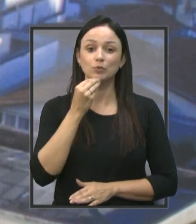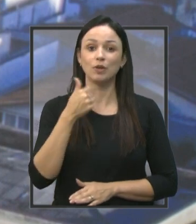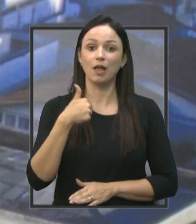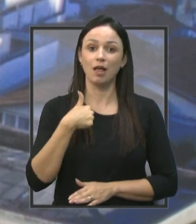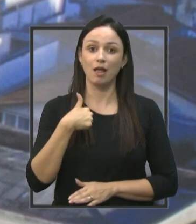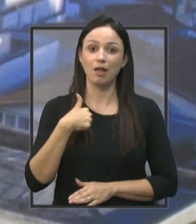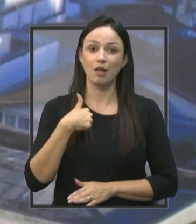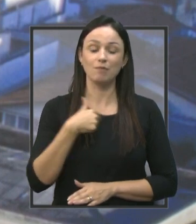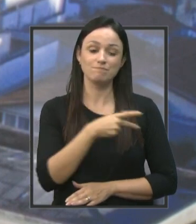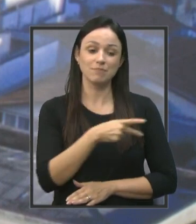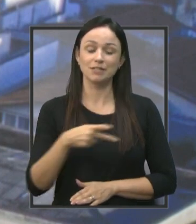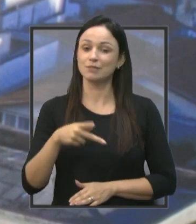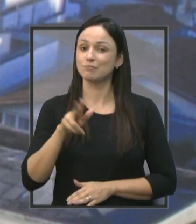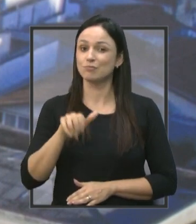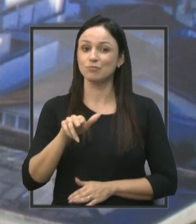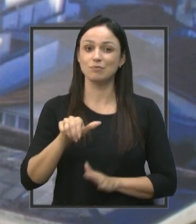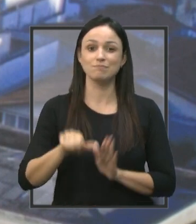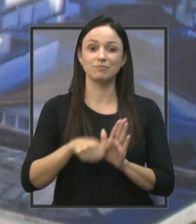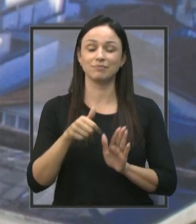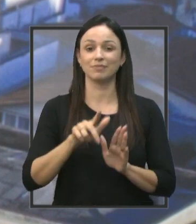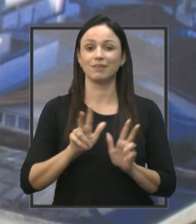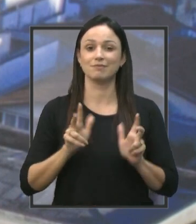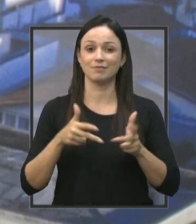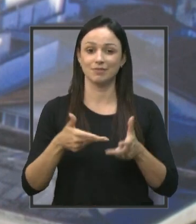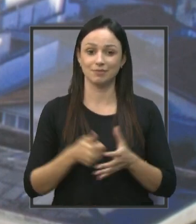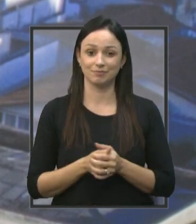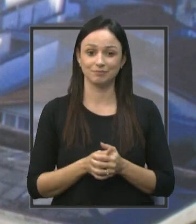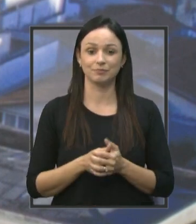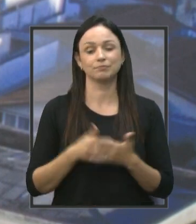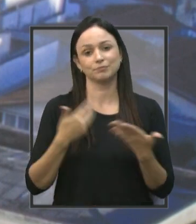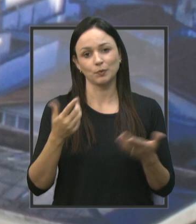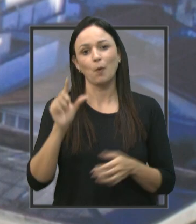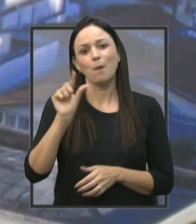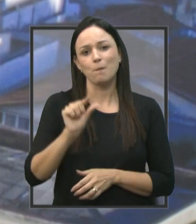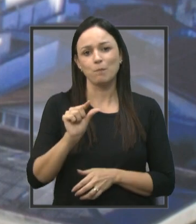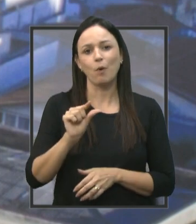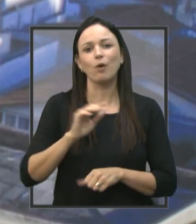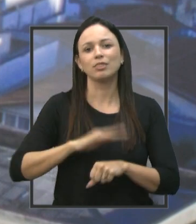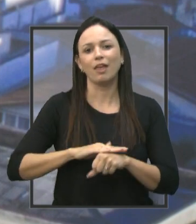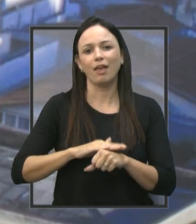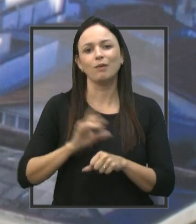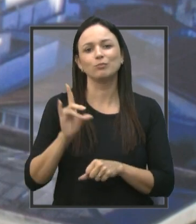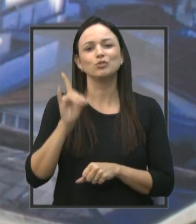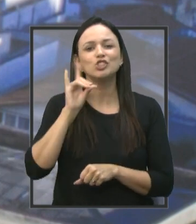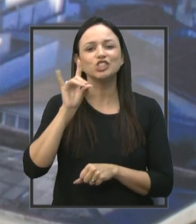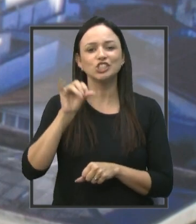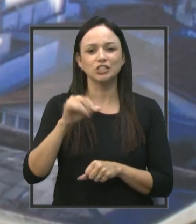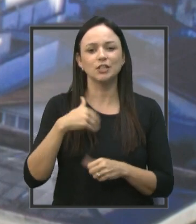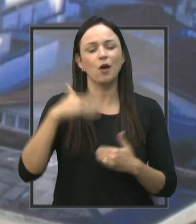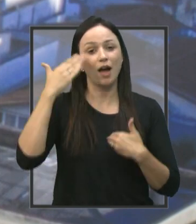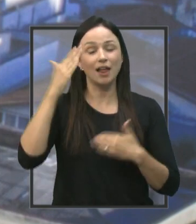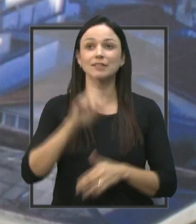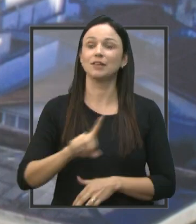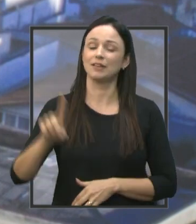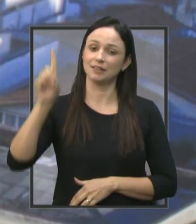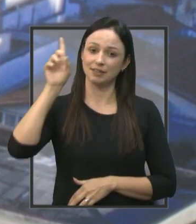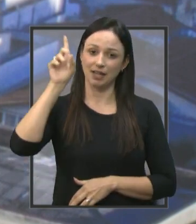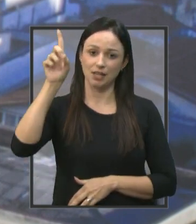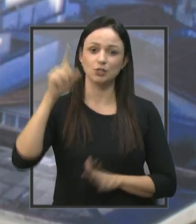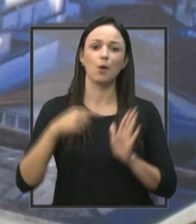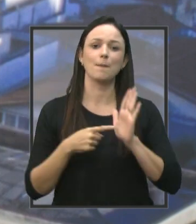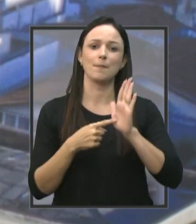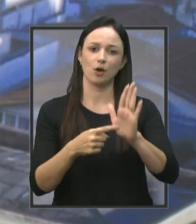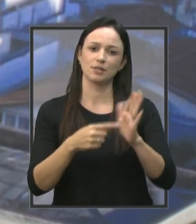presidência da Câmara. Embora por pouco tempo, eu agradeço a Deus, estou podendo mostrar aquilo